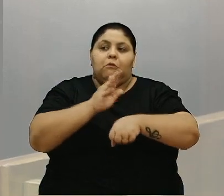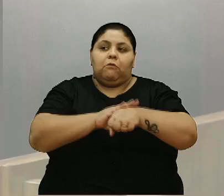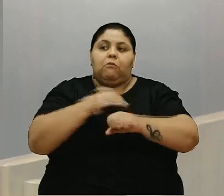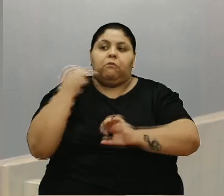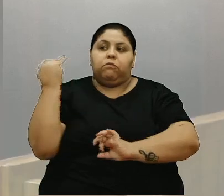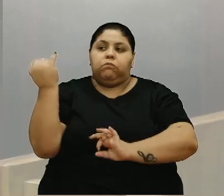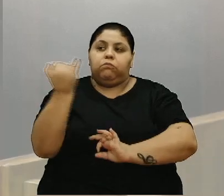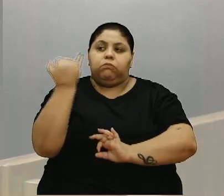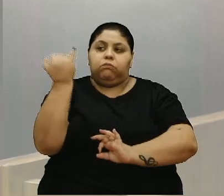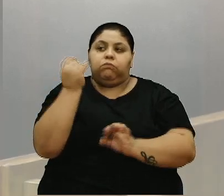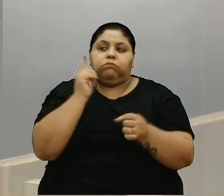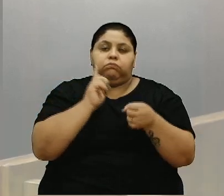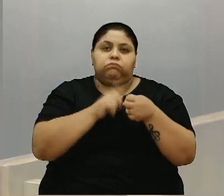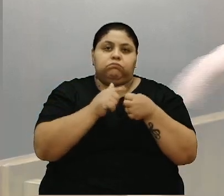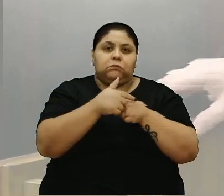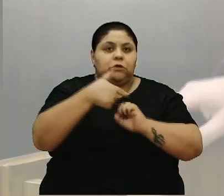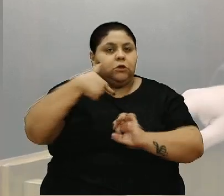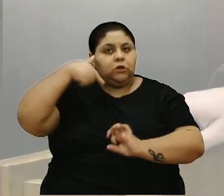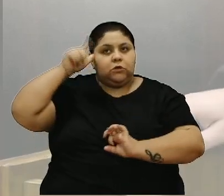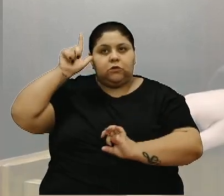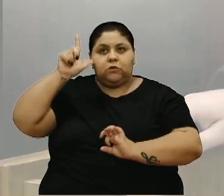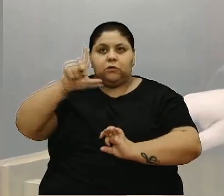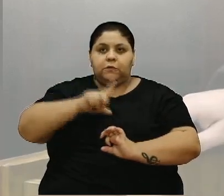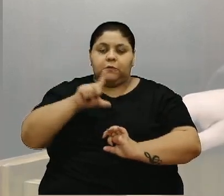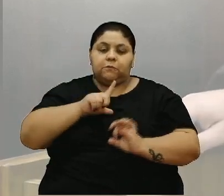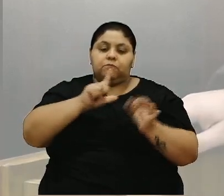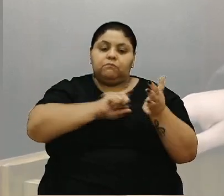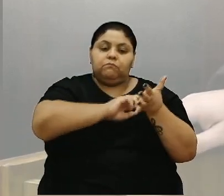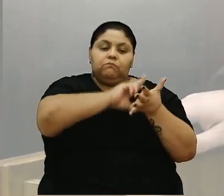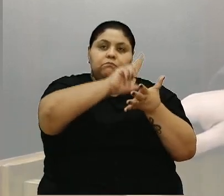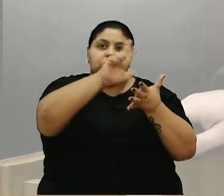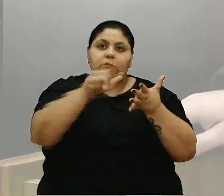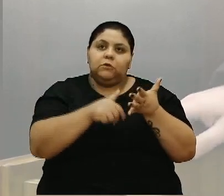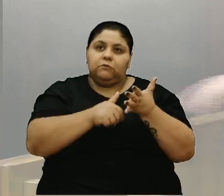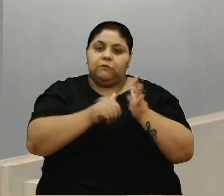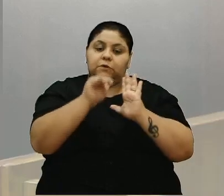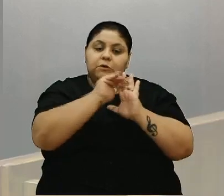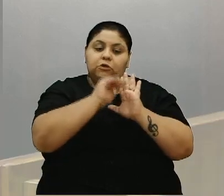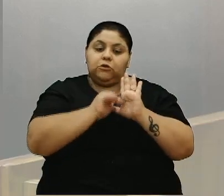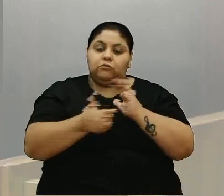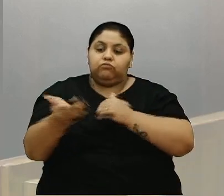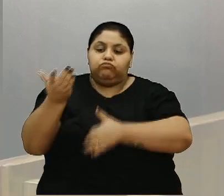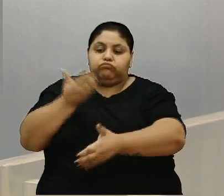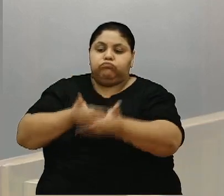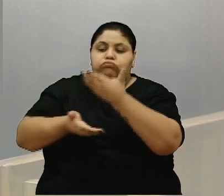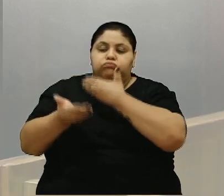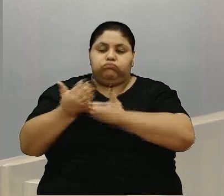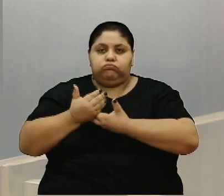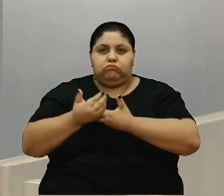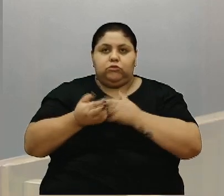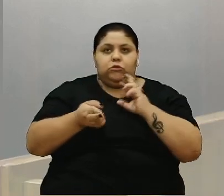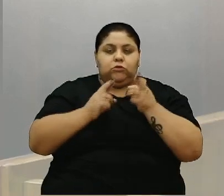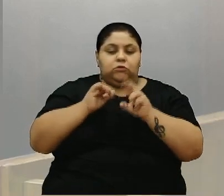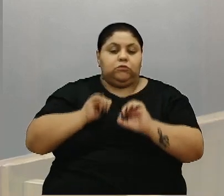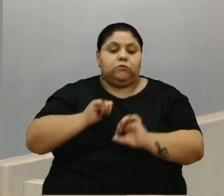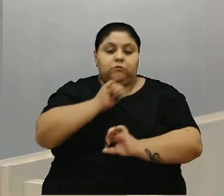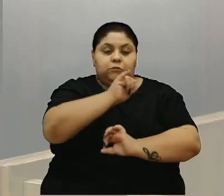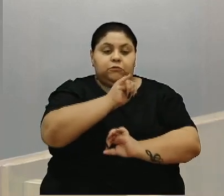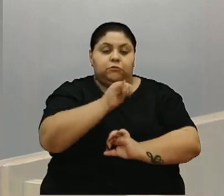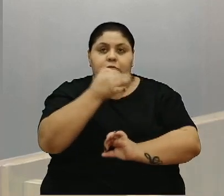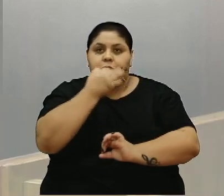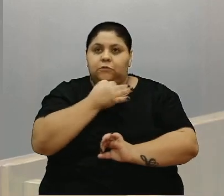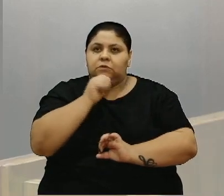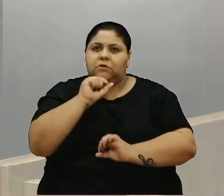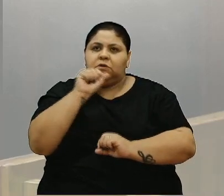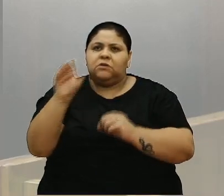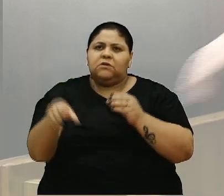importante da cidade e que ontem nós tivemos várias pautas atendidas com relação ao aeroporto Hugo Canterjane. Quem